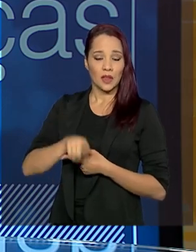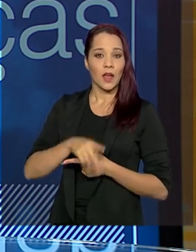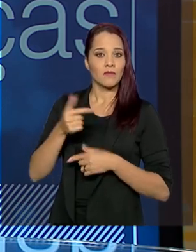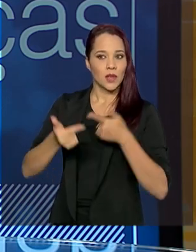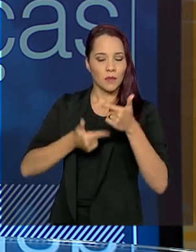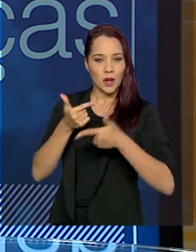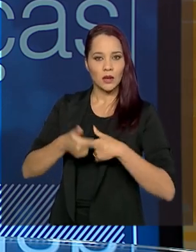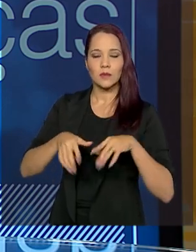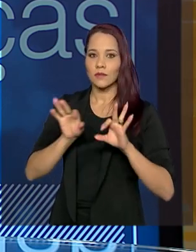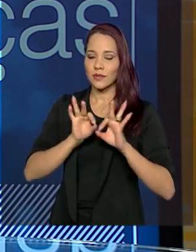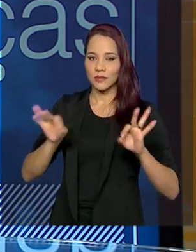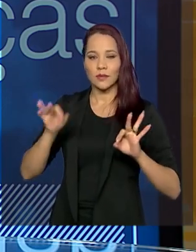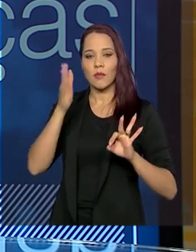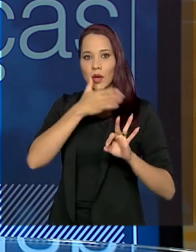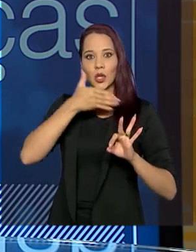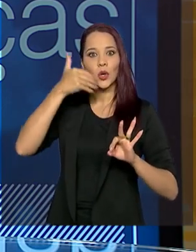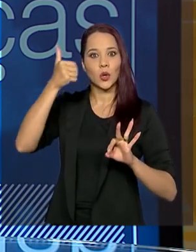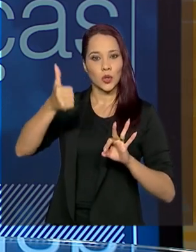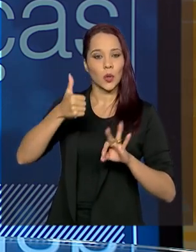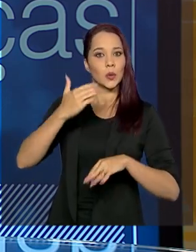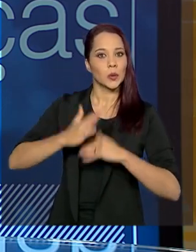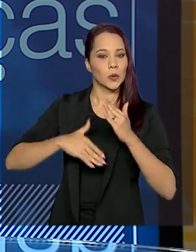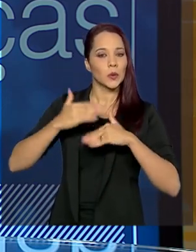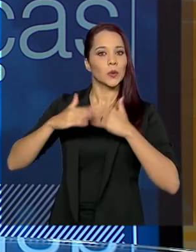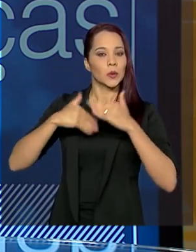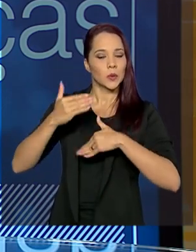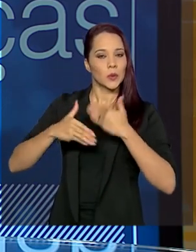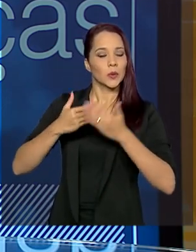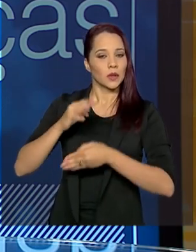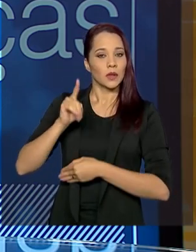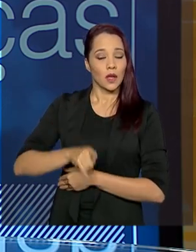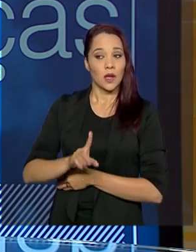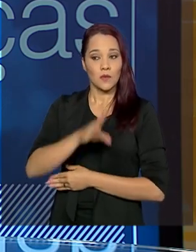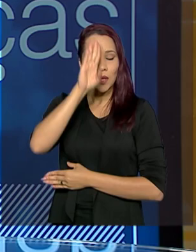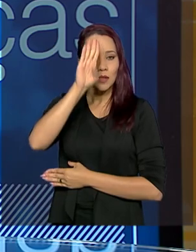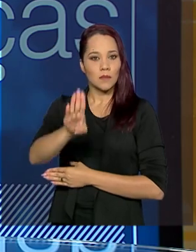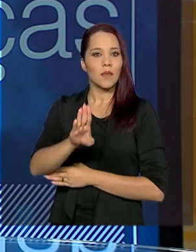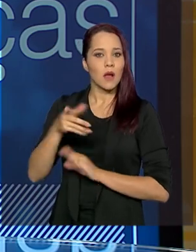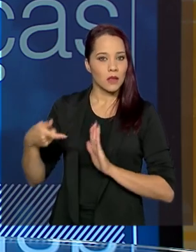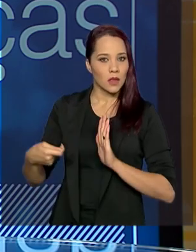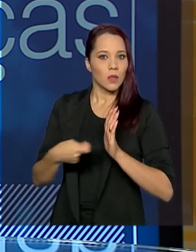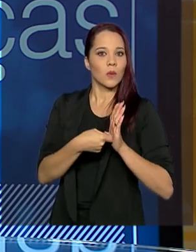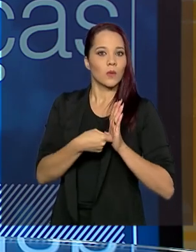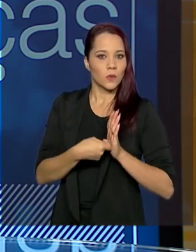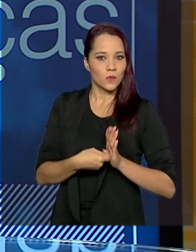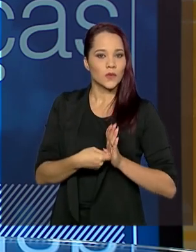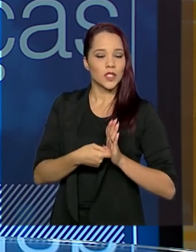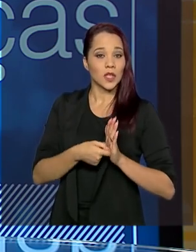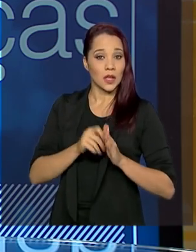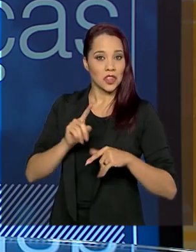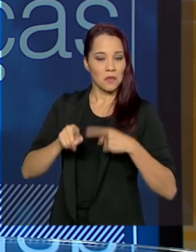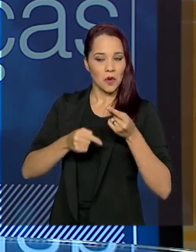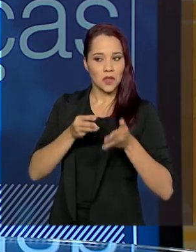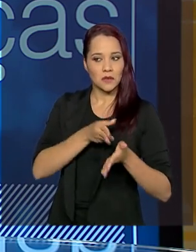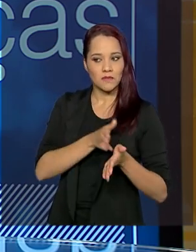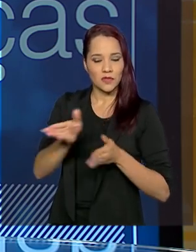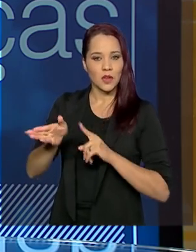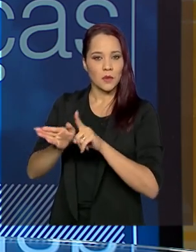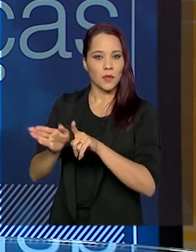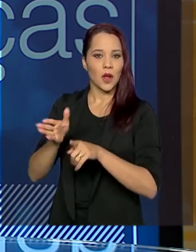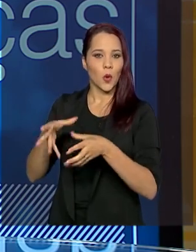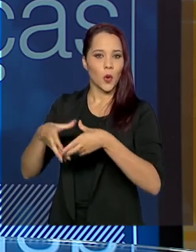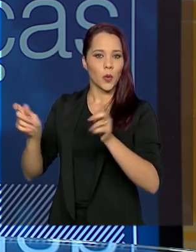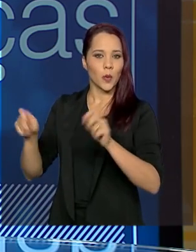funcionando muito bem, melhorou muito a sua efetividade. É o nosso principal canal de denúncias, que faz depois o encaminhamento para os órgãos